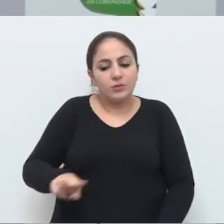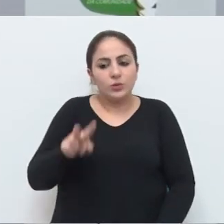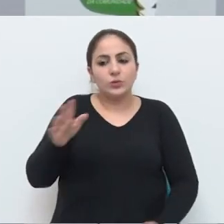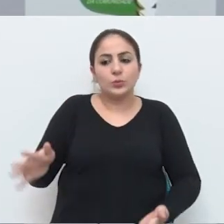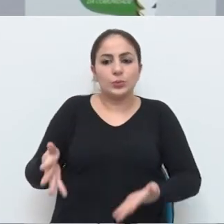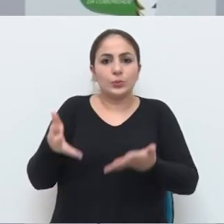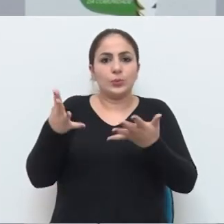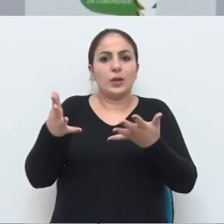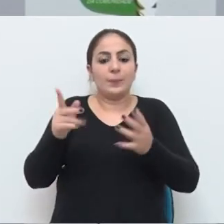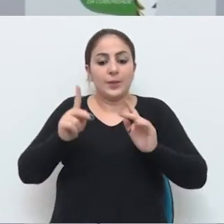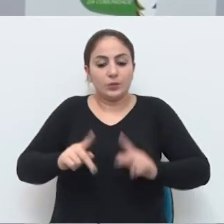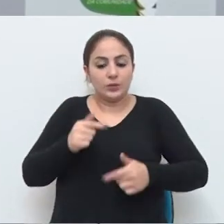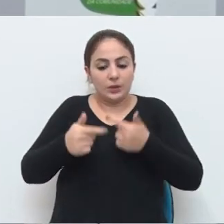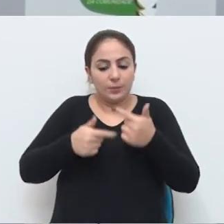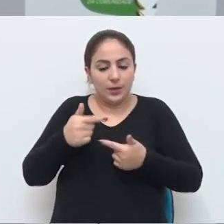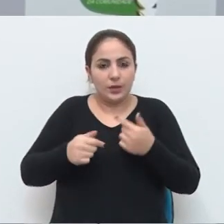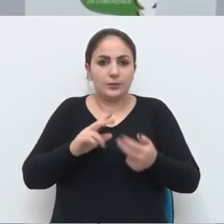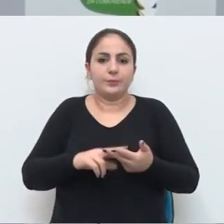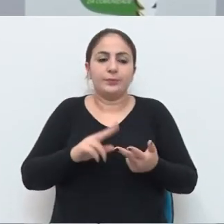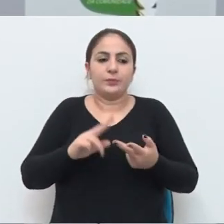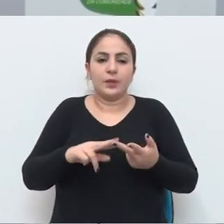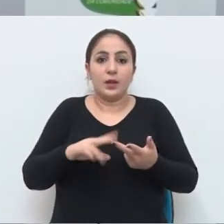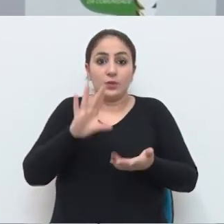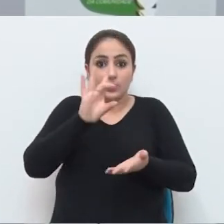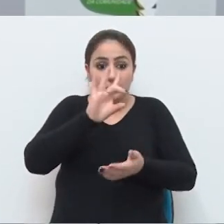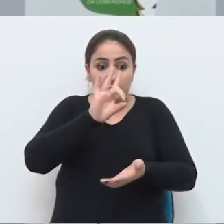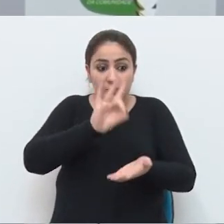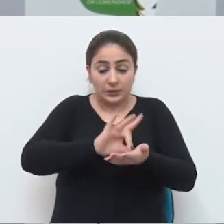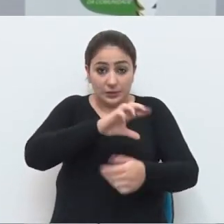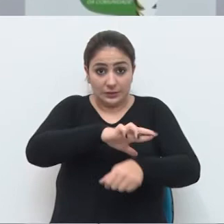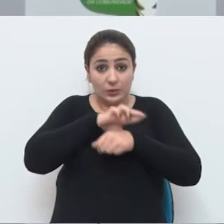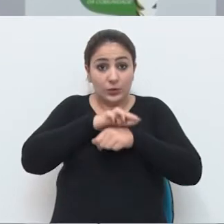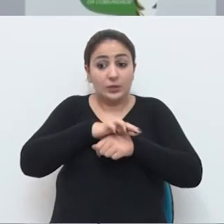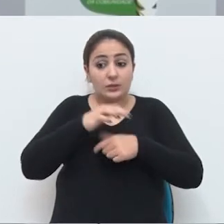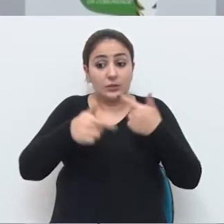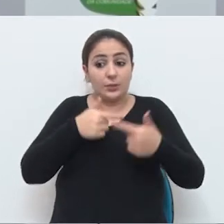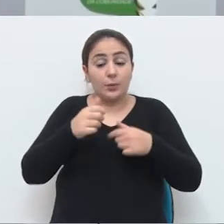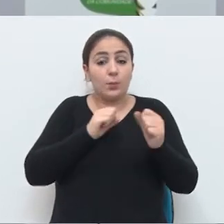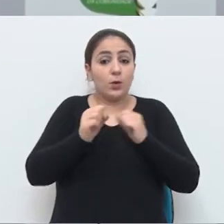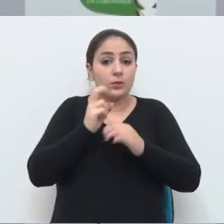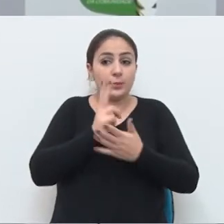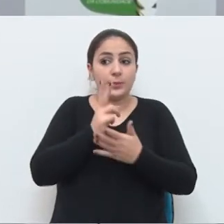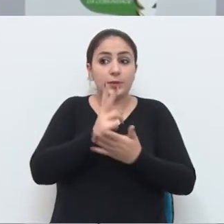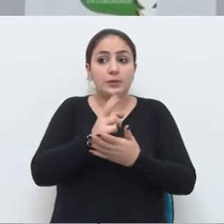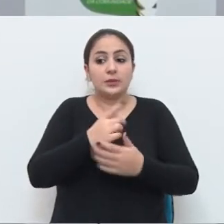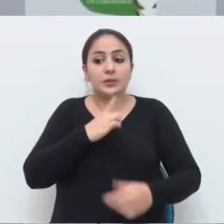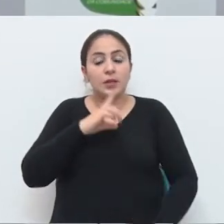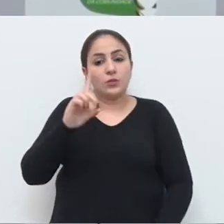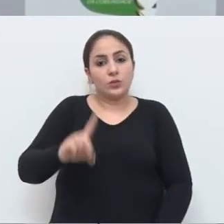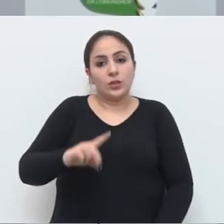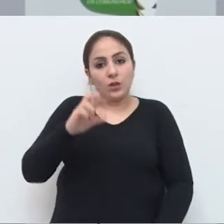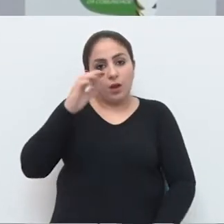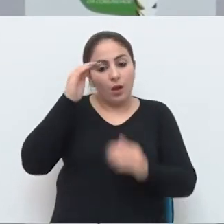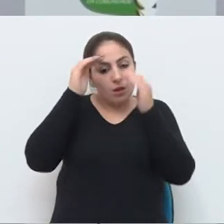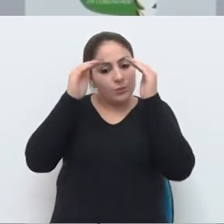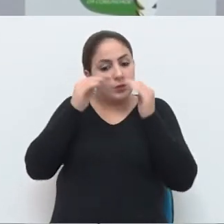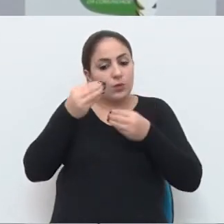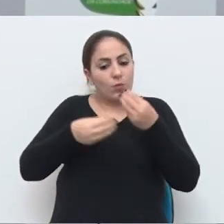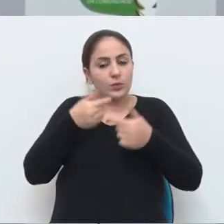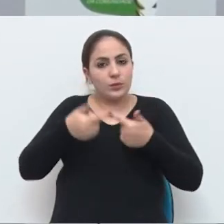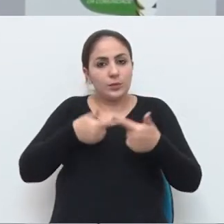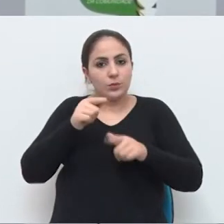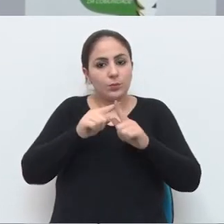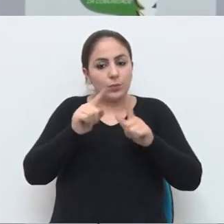valorização de quem atua, a garantia que o servidor possa ter a sua permanência, os seus direitos respeitados como servidor